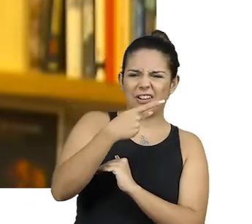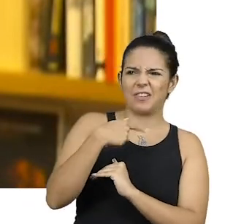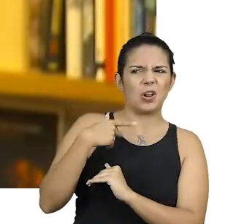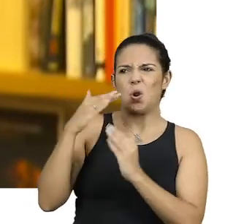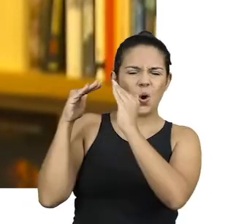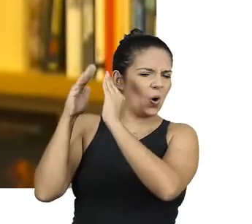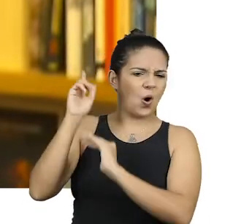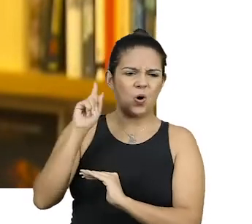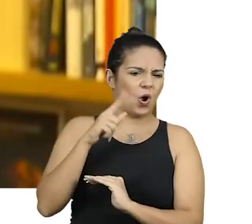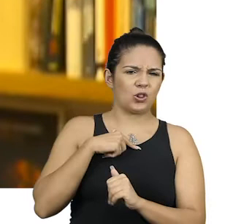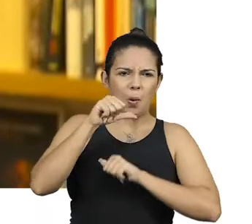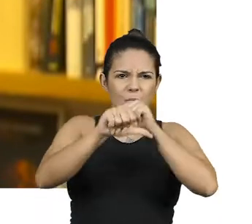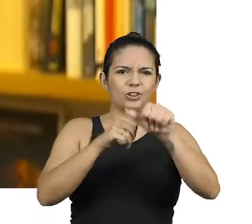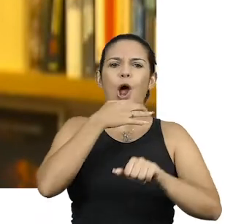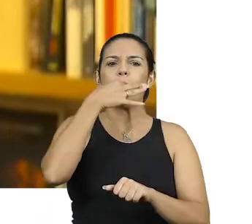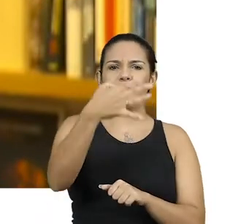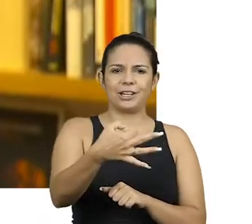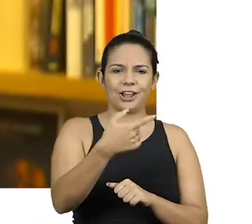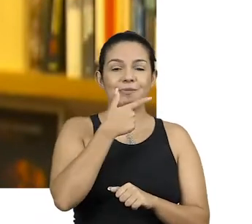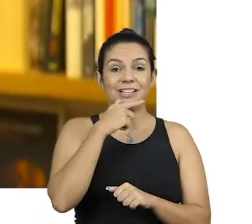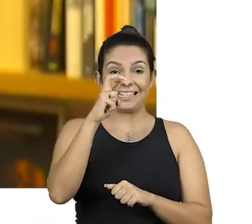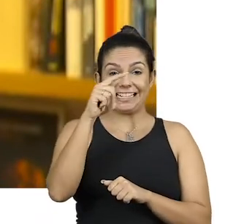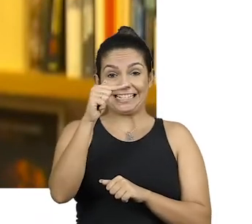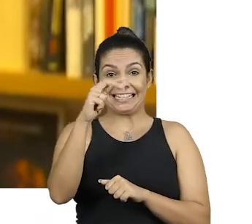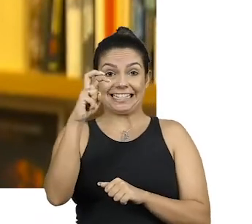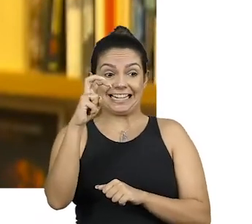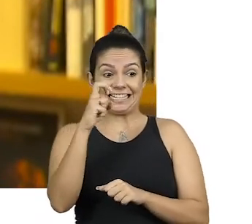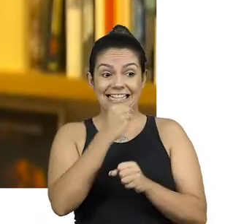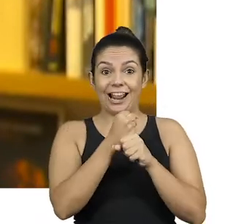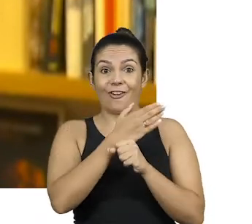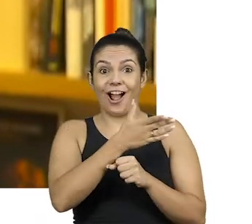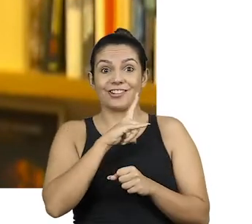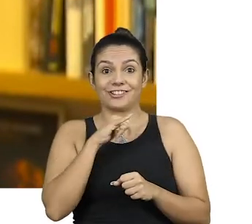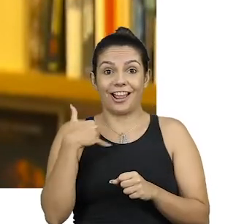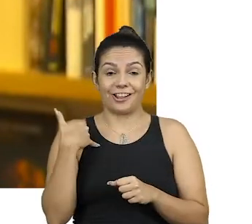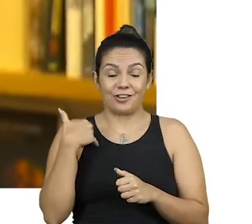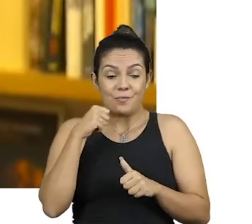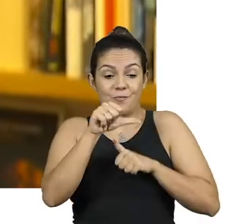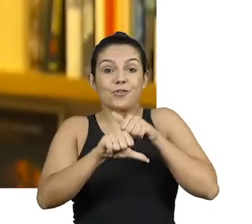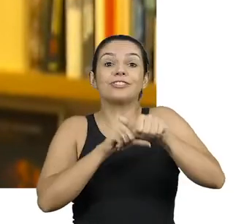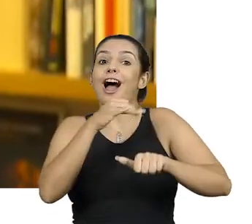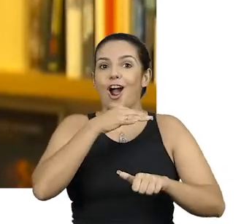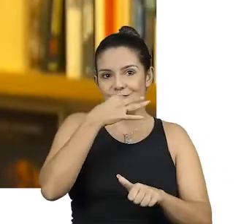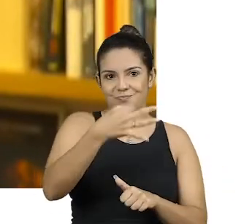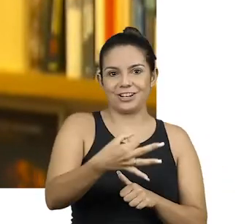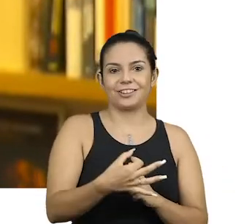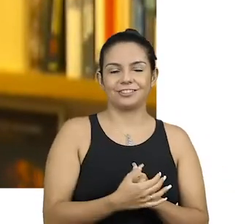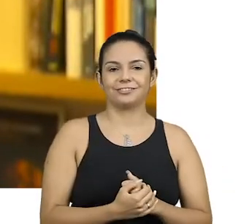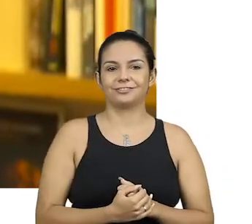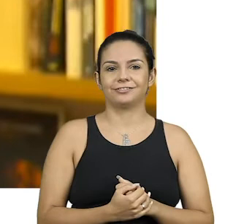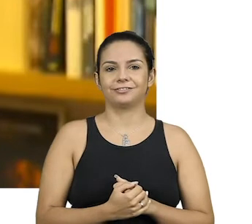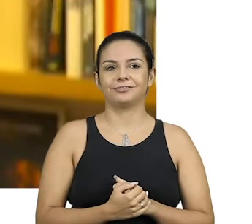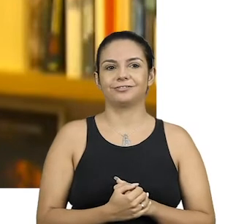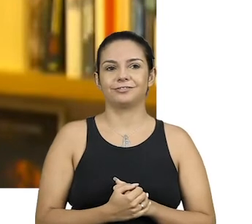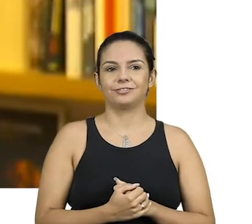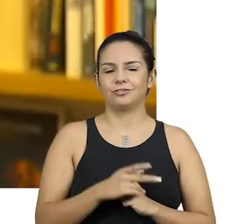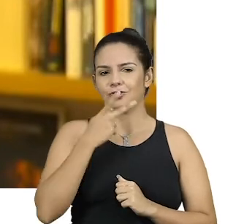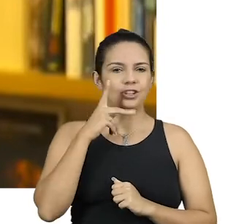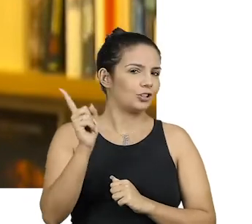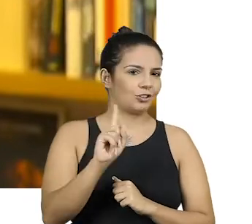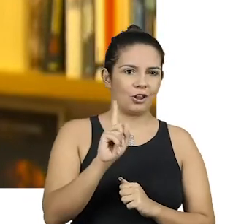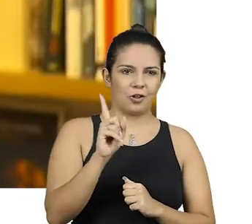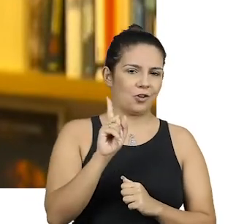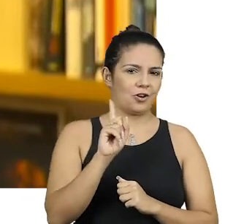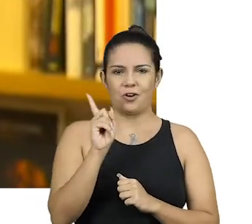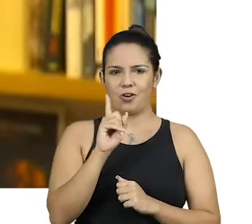aí, não. Muito bonito, um homem de 75 anos ou por aí, mudando e se revendo, dizendo que não sou